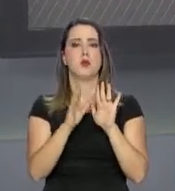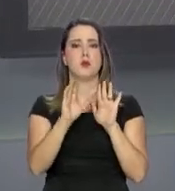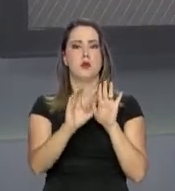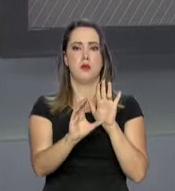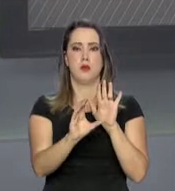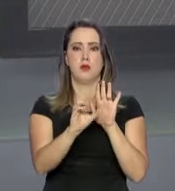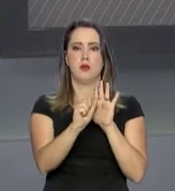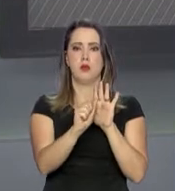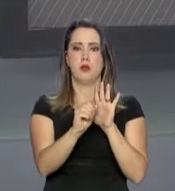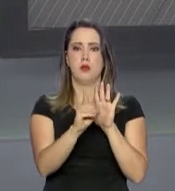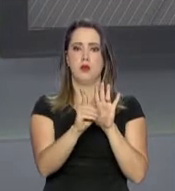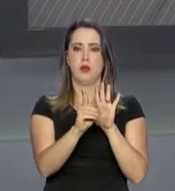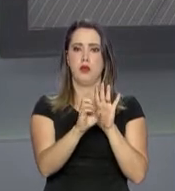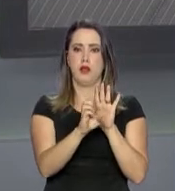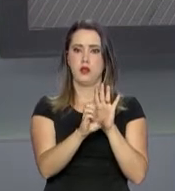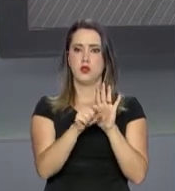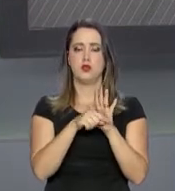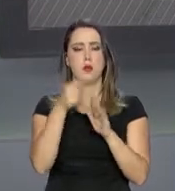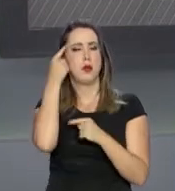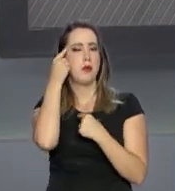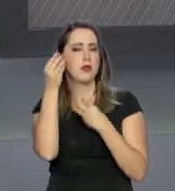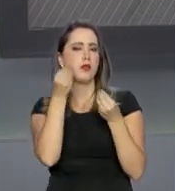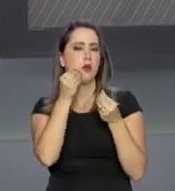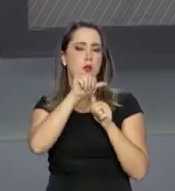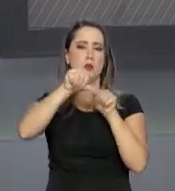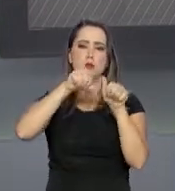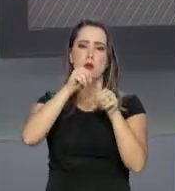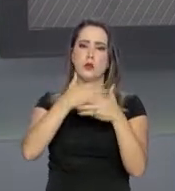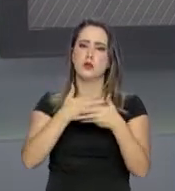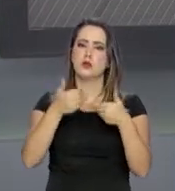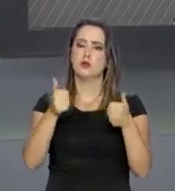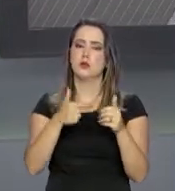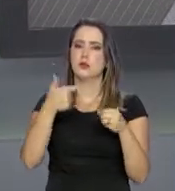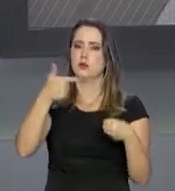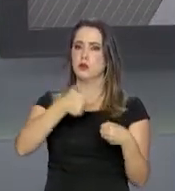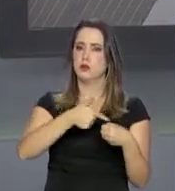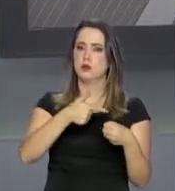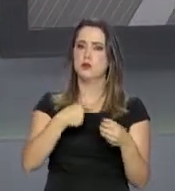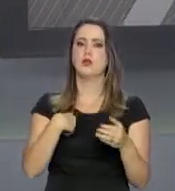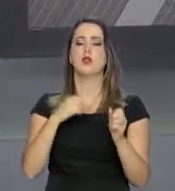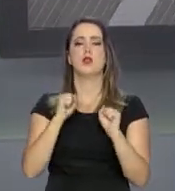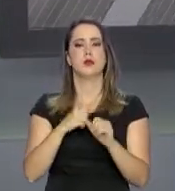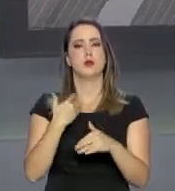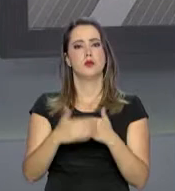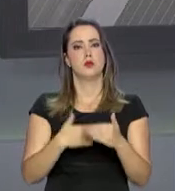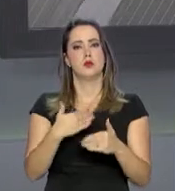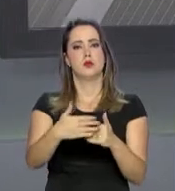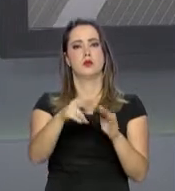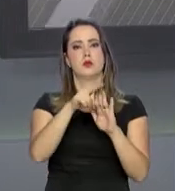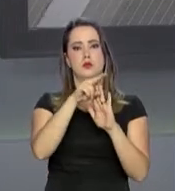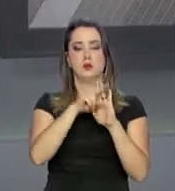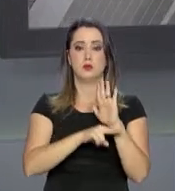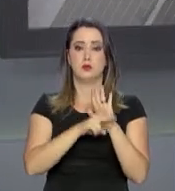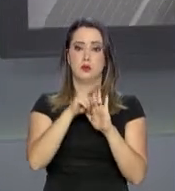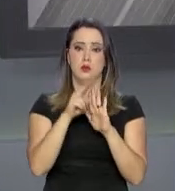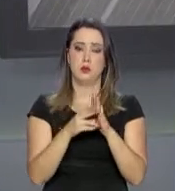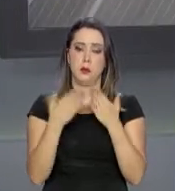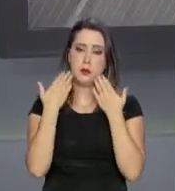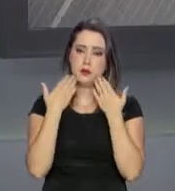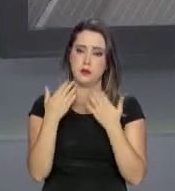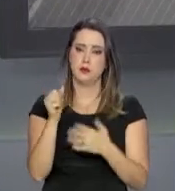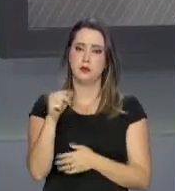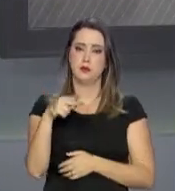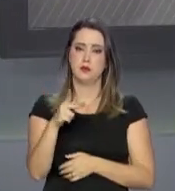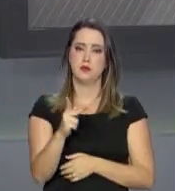CAD para repensar o setor de combustíveis e a possibilidade de adotar permanentemente as medidas regulatórias apresentadas pela